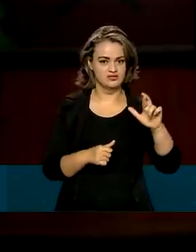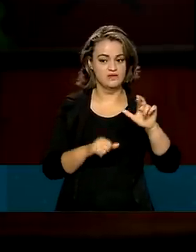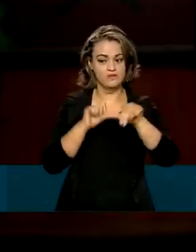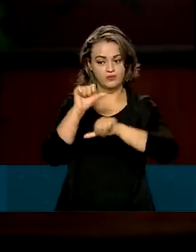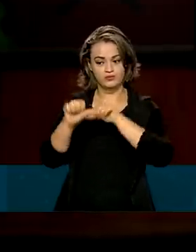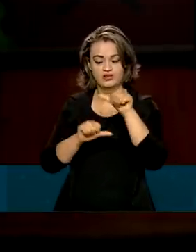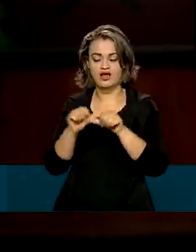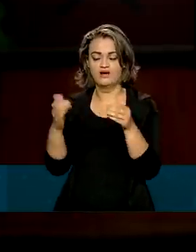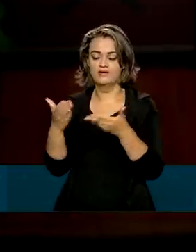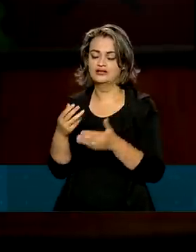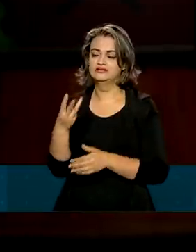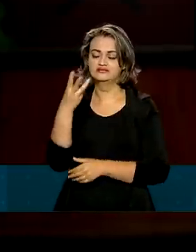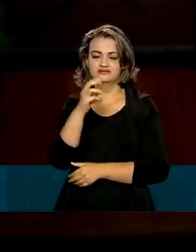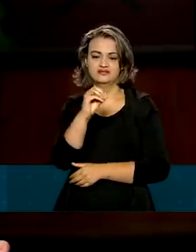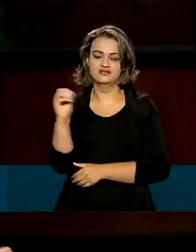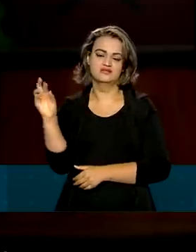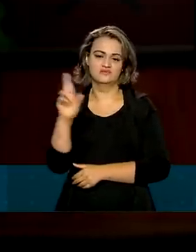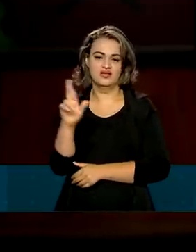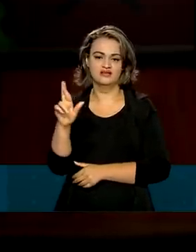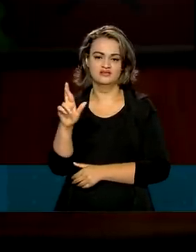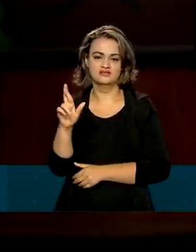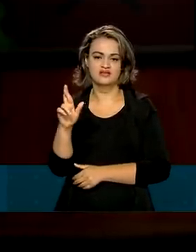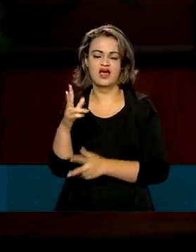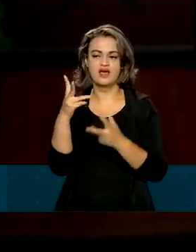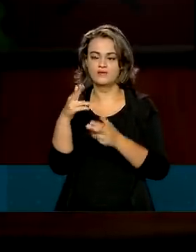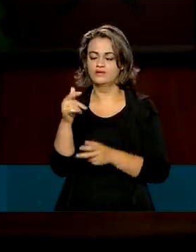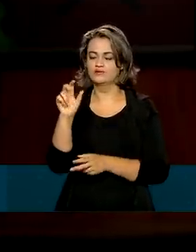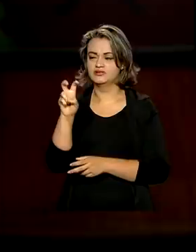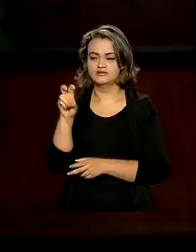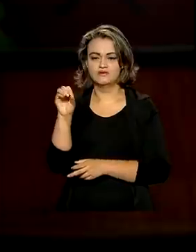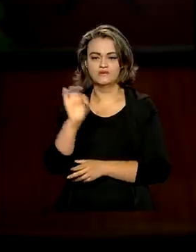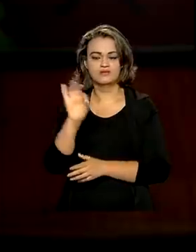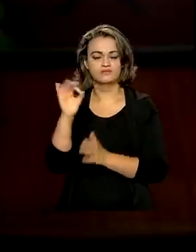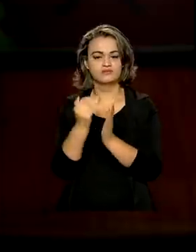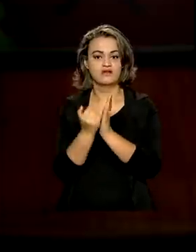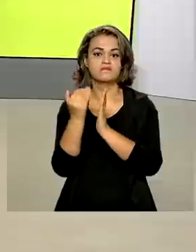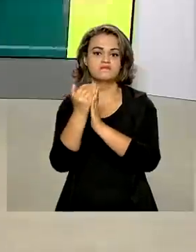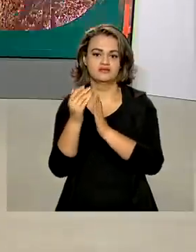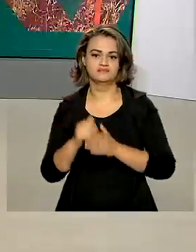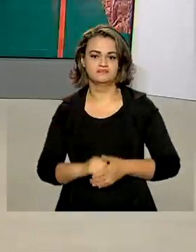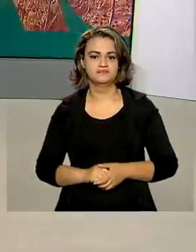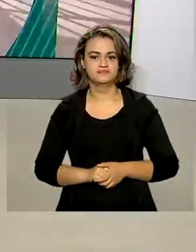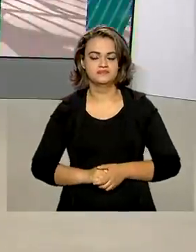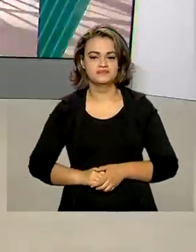isso para R$ 300. É um pouco mais de 50% de reajuste.